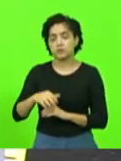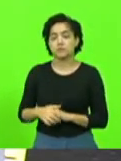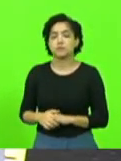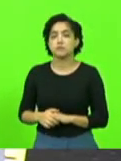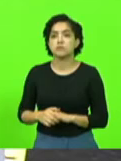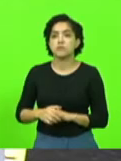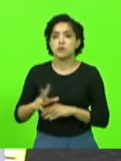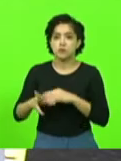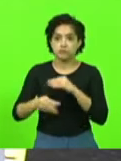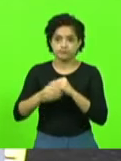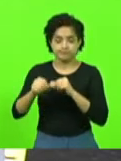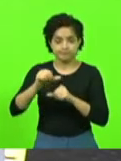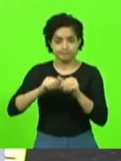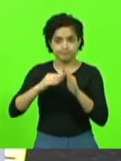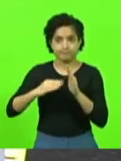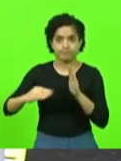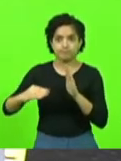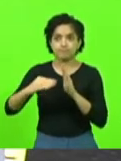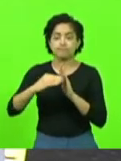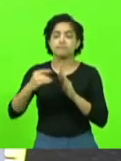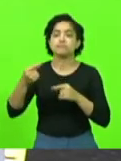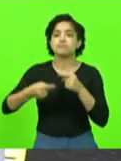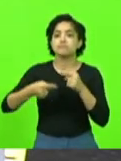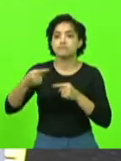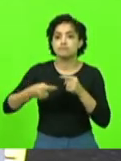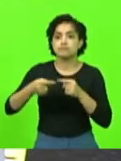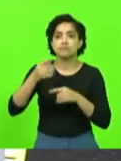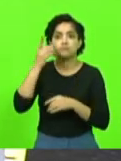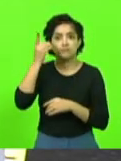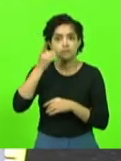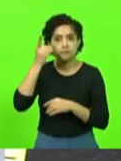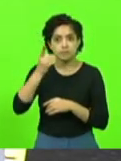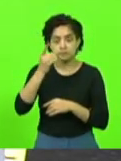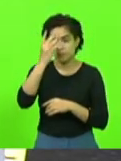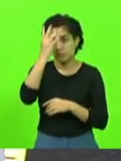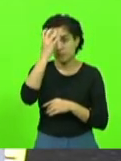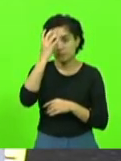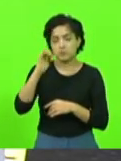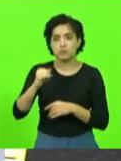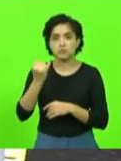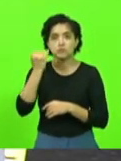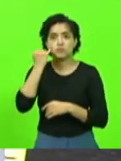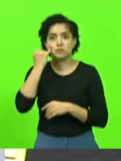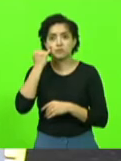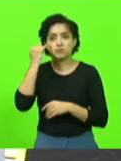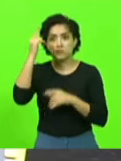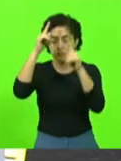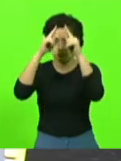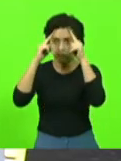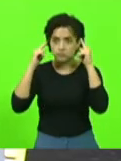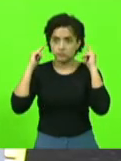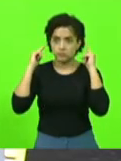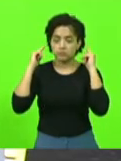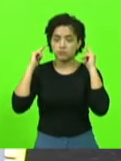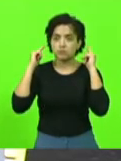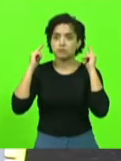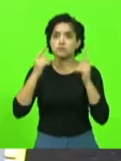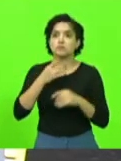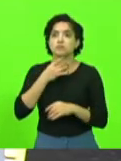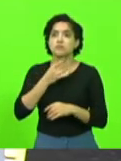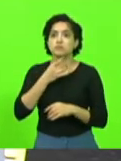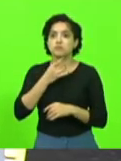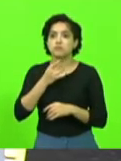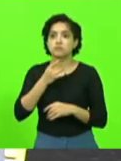emenda substitutiva global. Após ser discutido por senhores deputados, Ismael dos Santos, Gessé Lopes, Naldir Sareta, Fabiano da Luz, Valdir Cobalquini, Bruno Souza